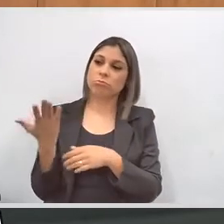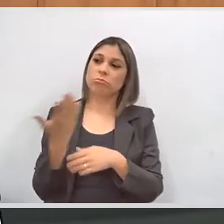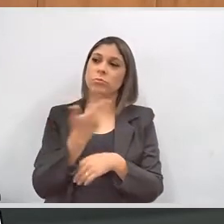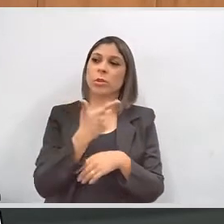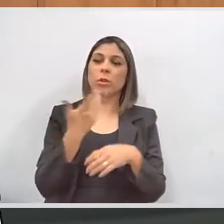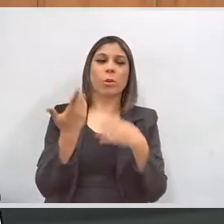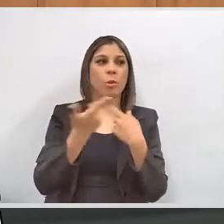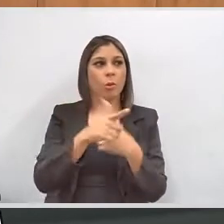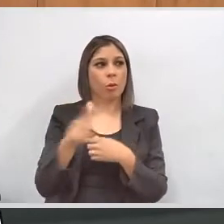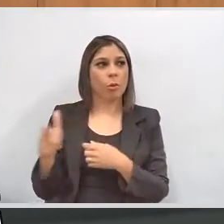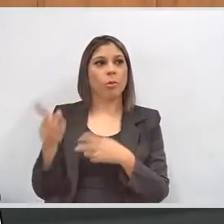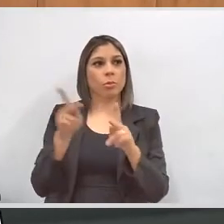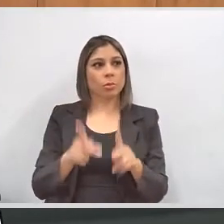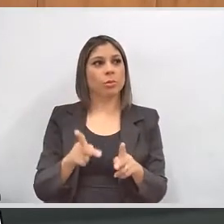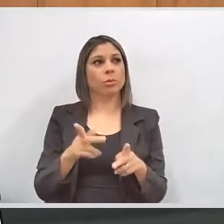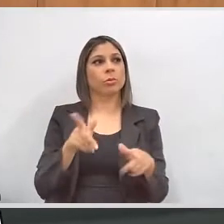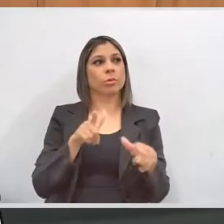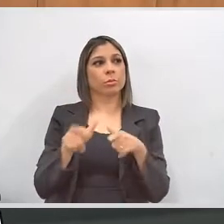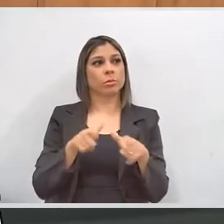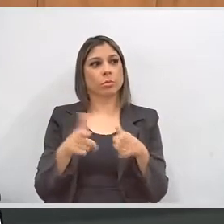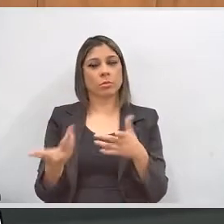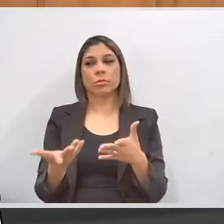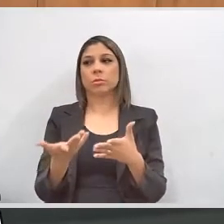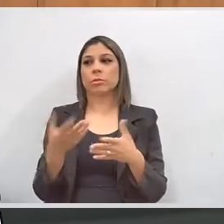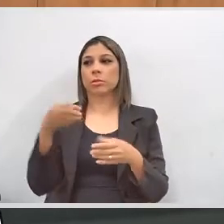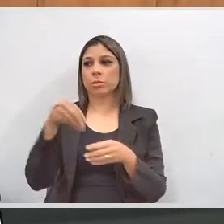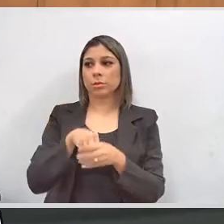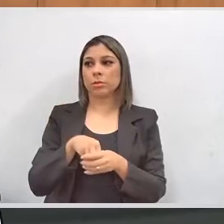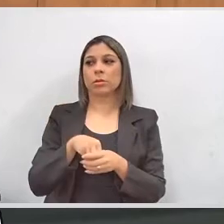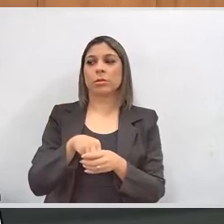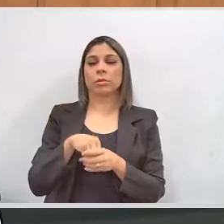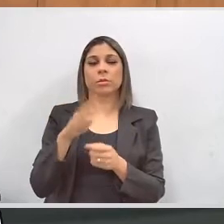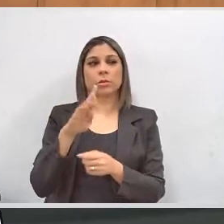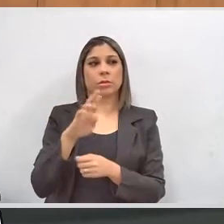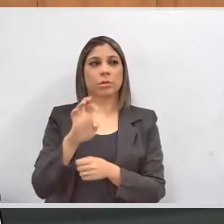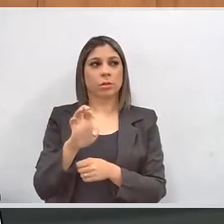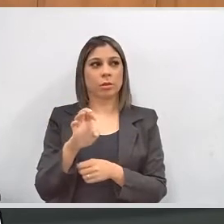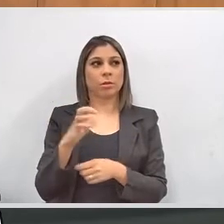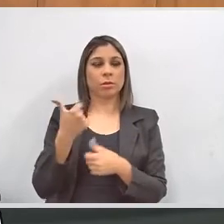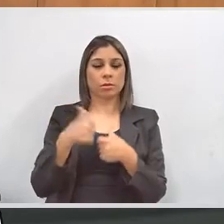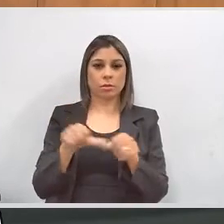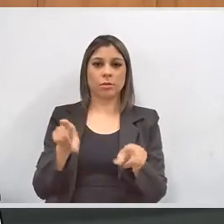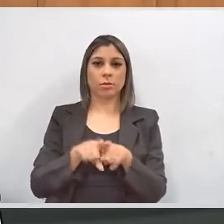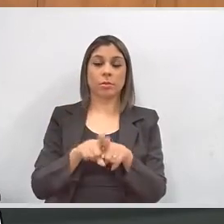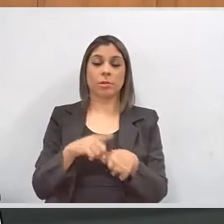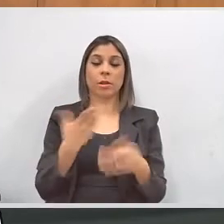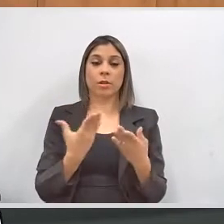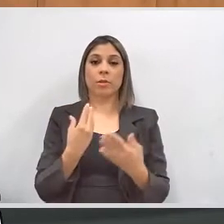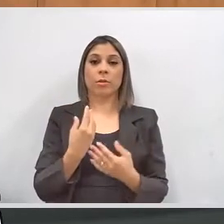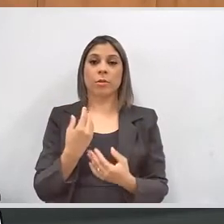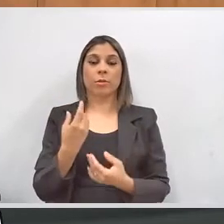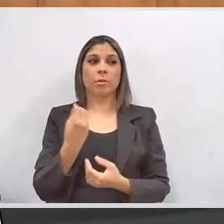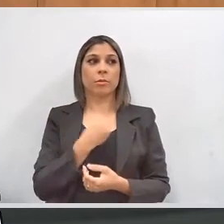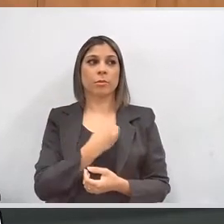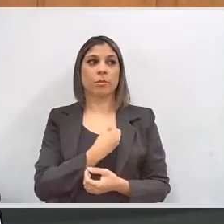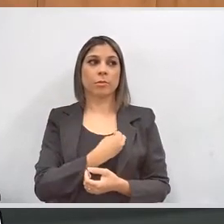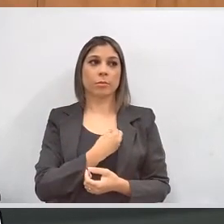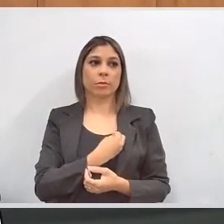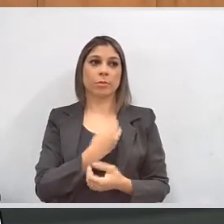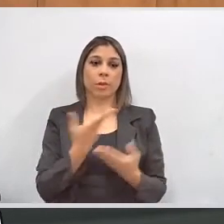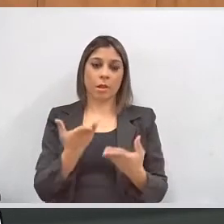servidores da Justiça Eleitoral que se encontram aqui presentes, participar desse momento que,